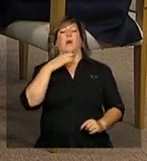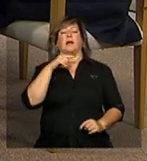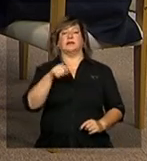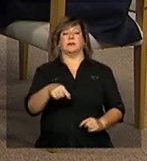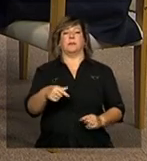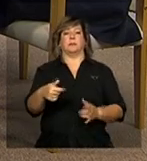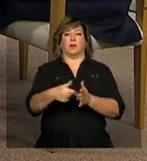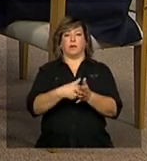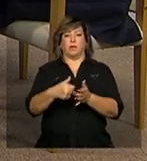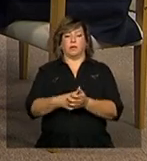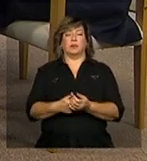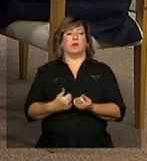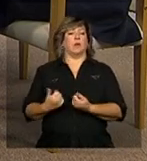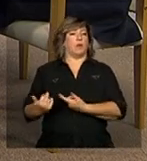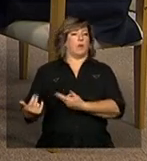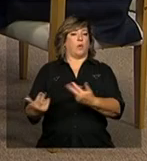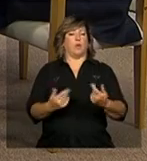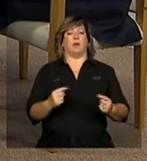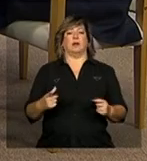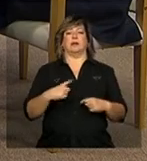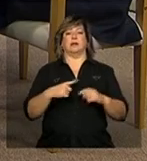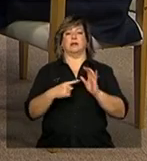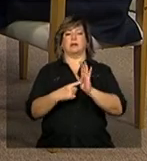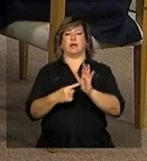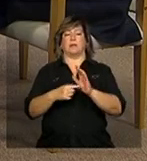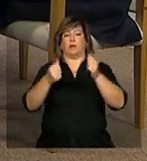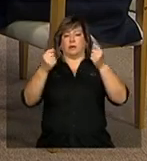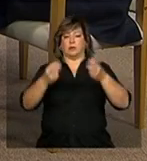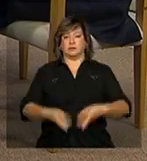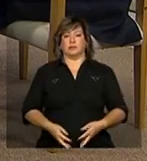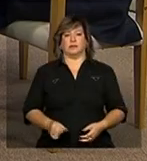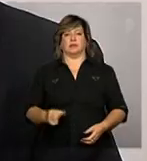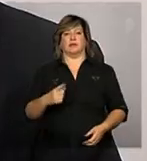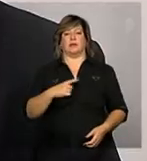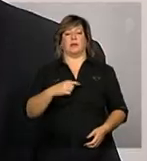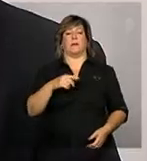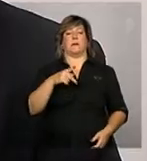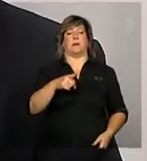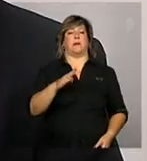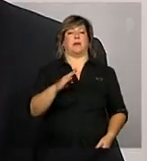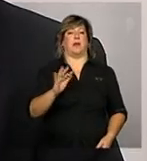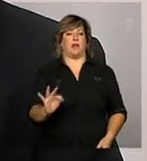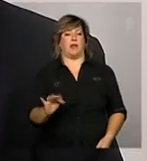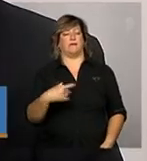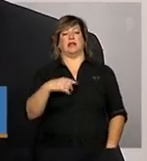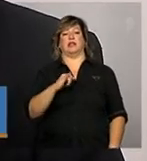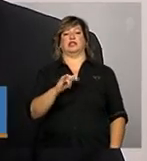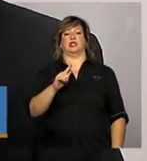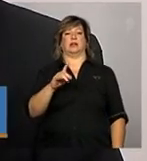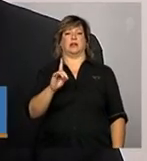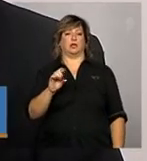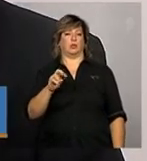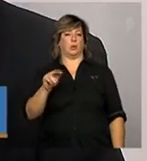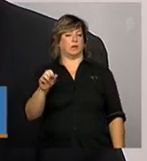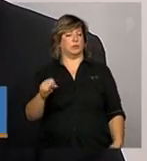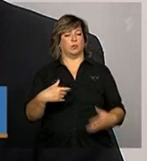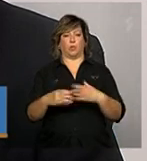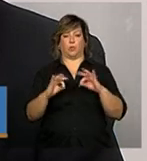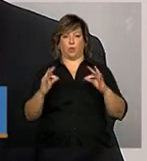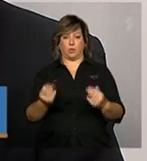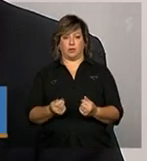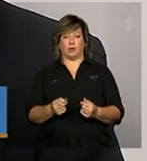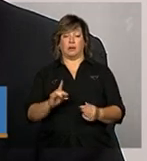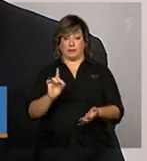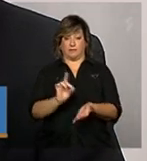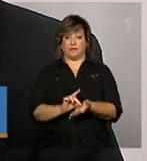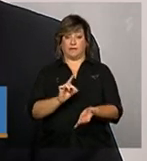demonstrativos seja de serviços ou o UGD PBF ou do UGD SUAS de fato